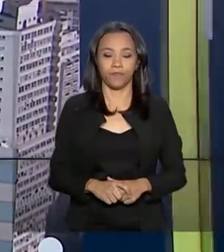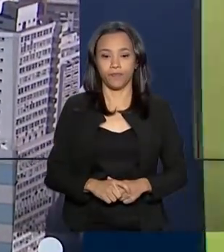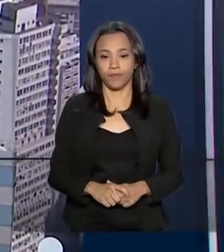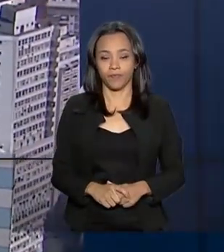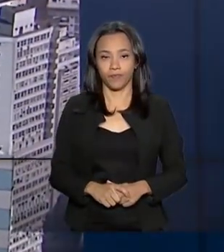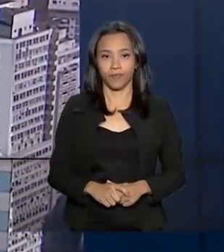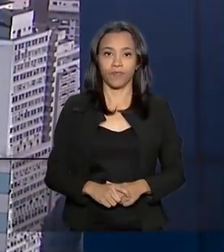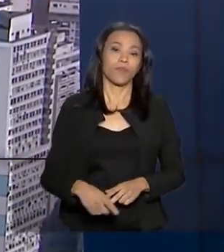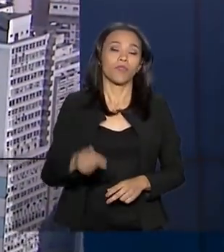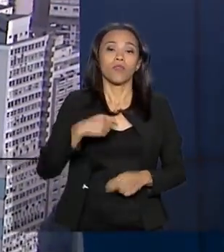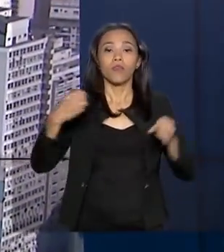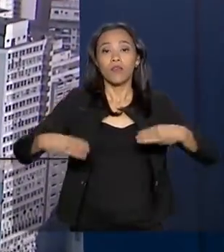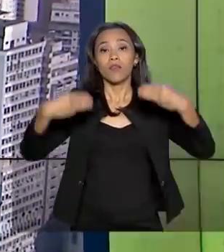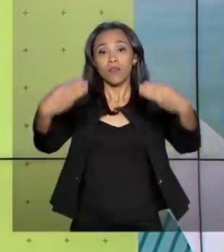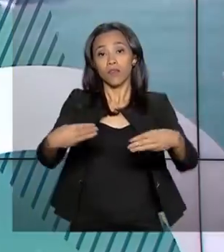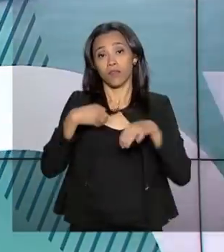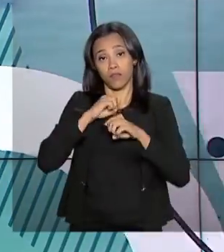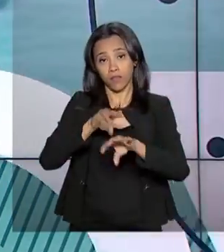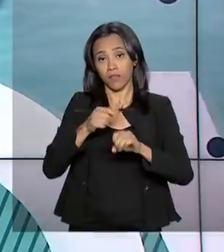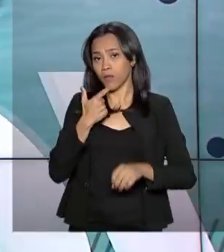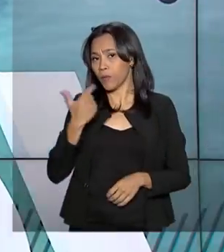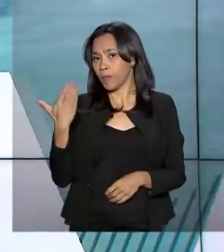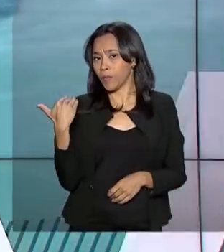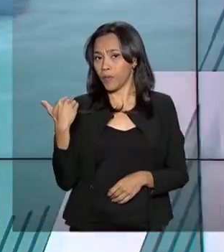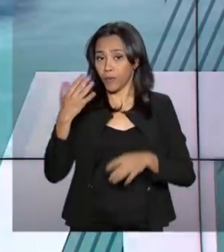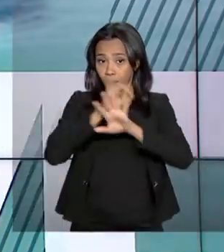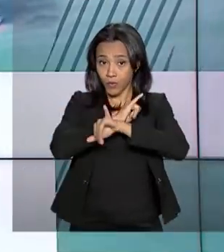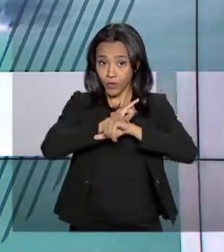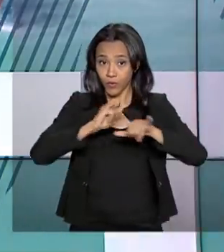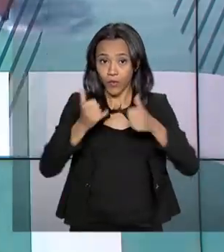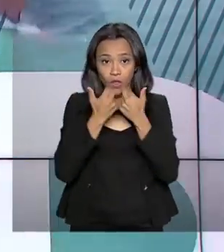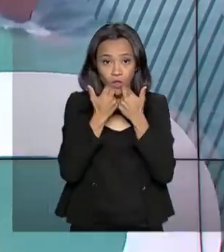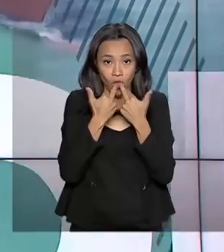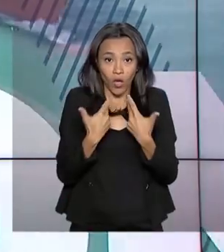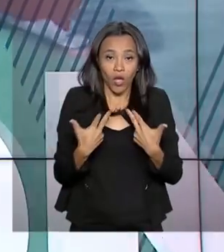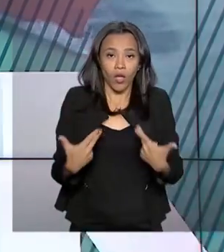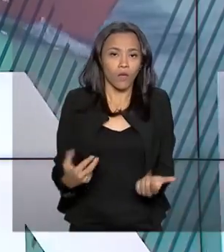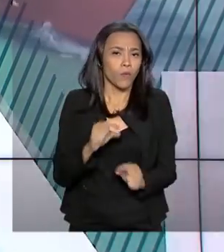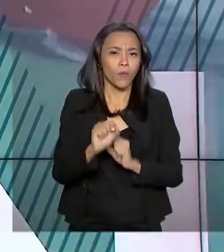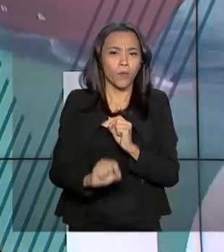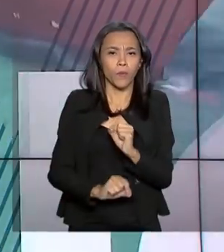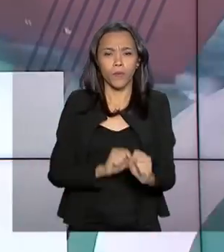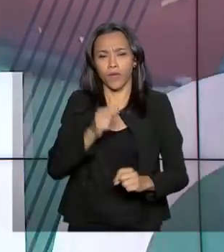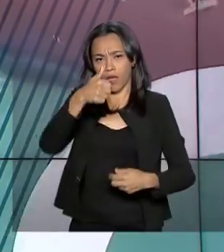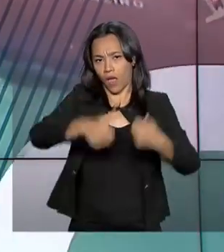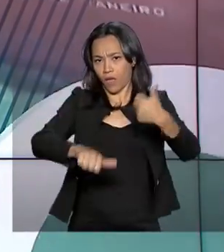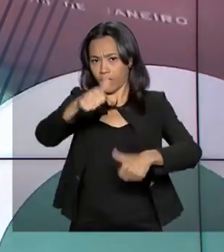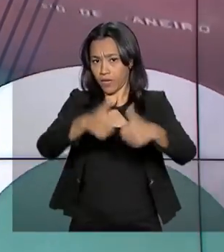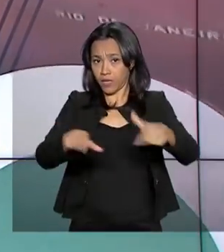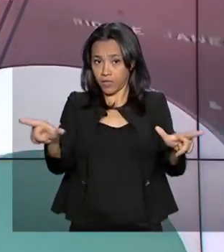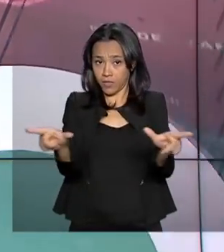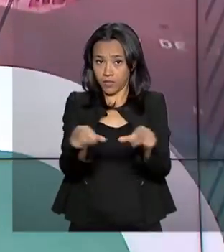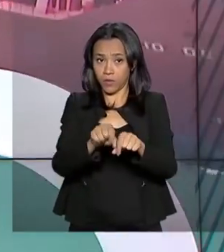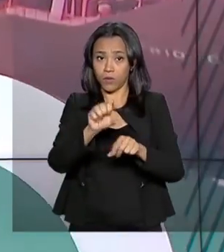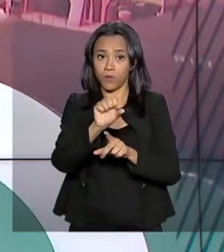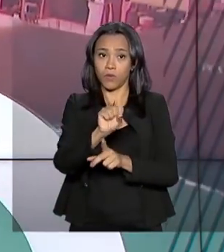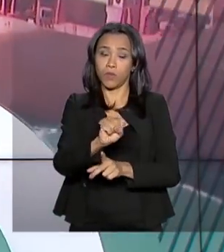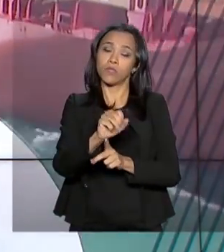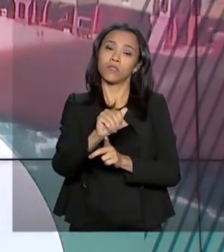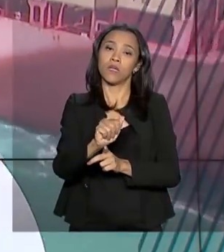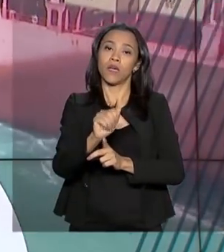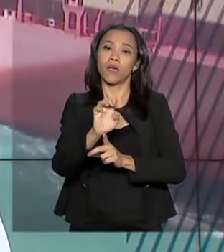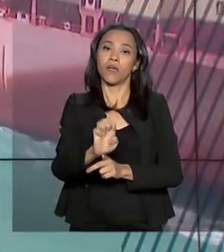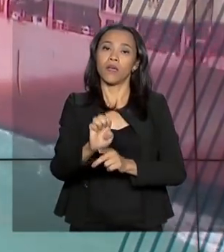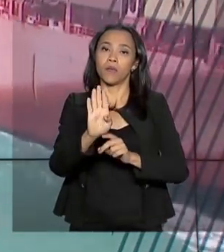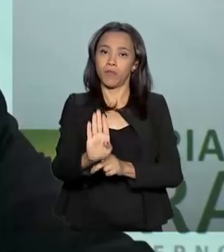O Ministério da Educação divulgou agora há pouco novidades no sistema de avaliação da educação básica, o Saeb, para este